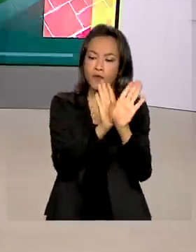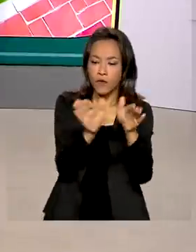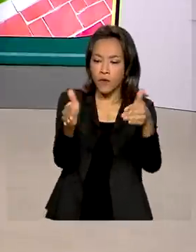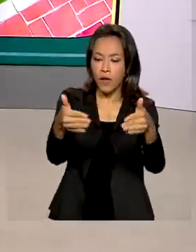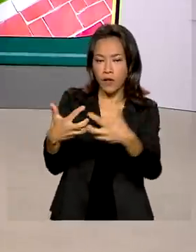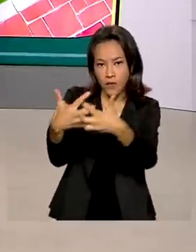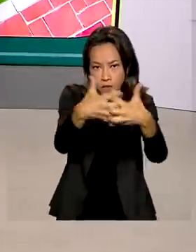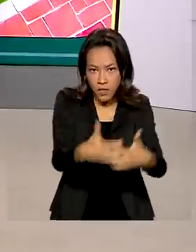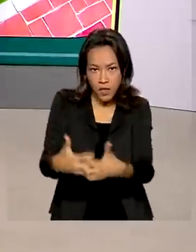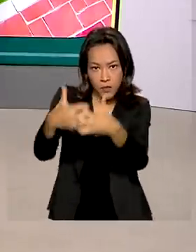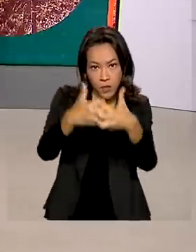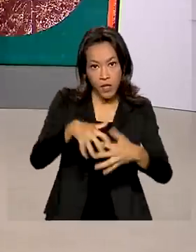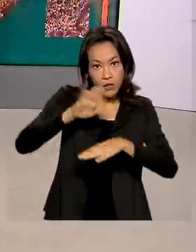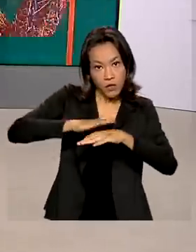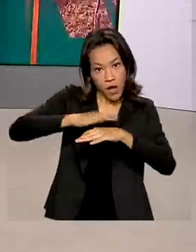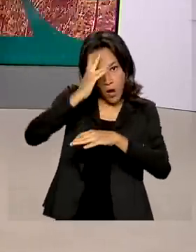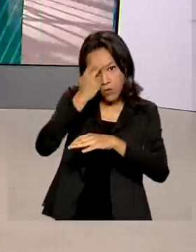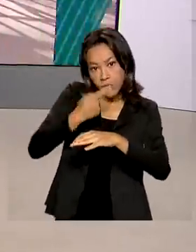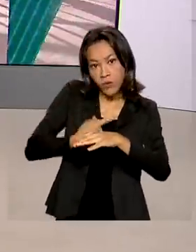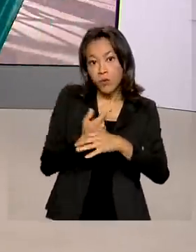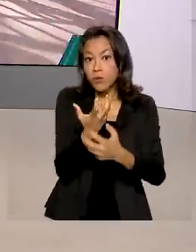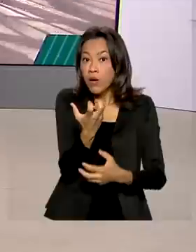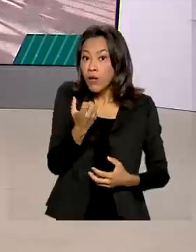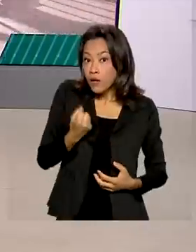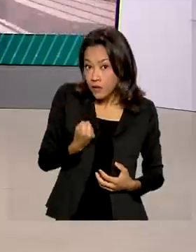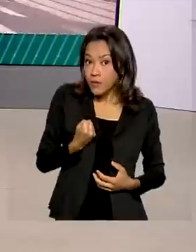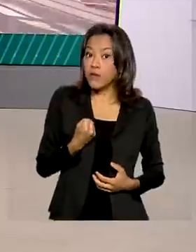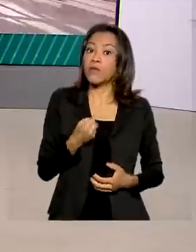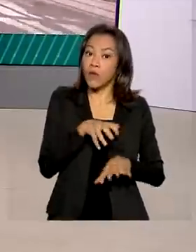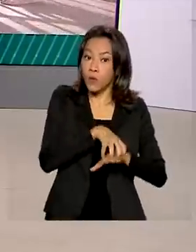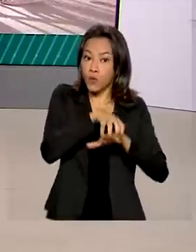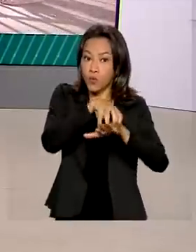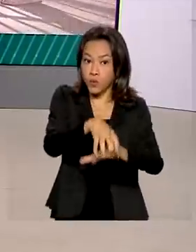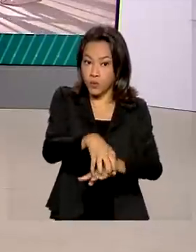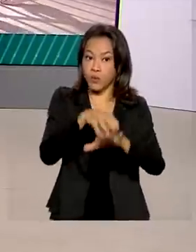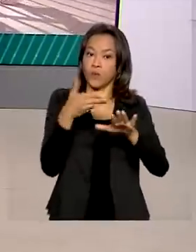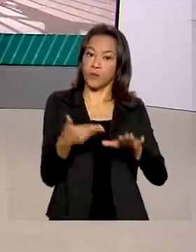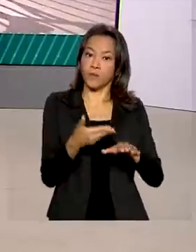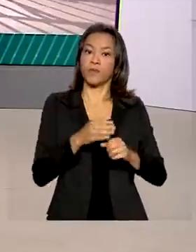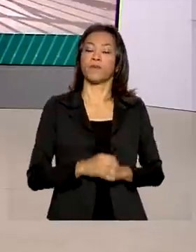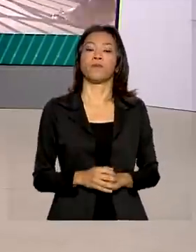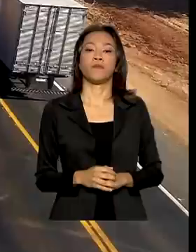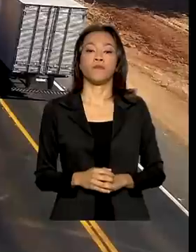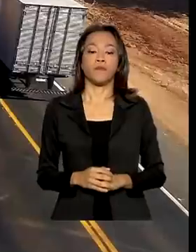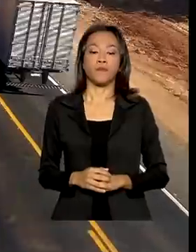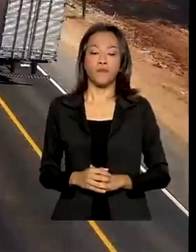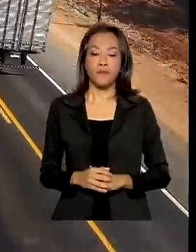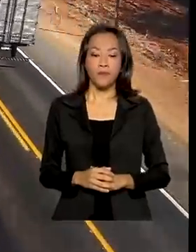autônomos para antecipação do recebimento do frete, o Giro Caixa Transportes.